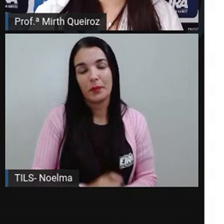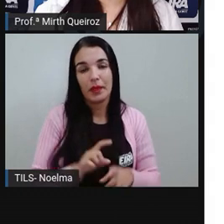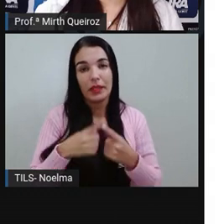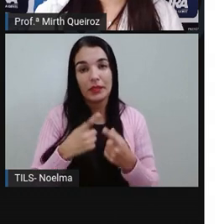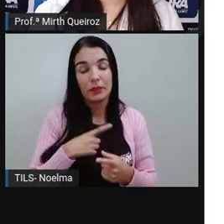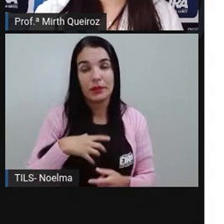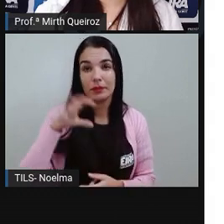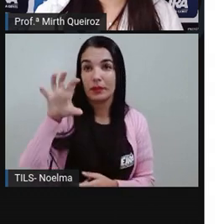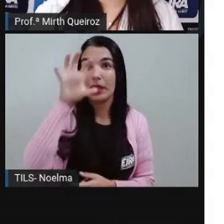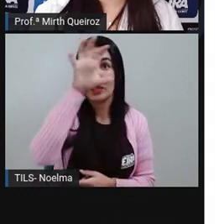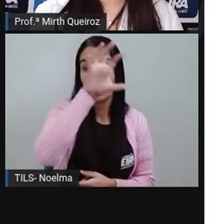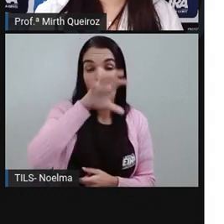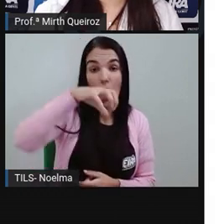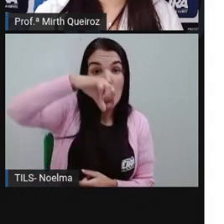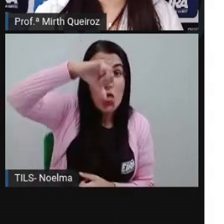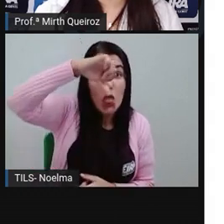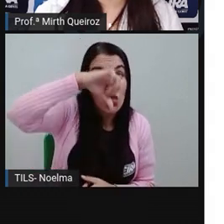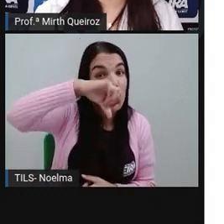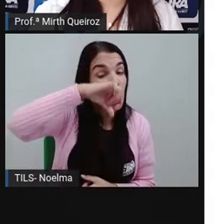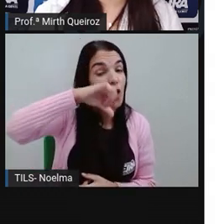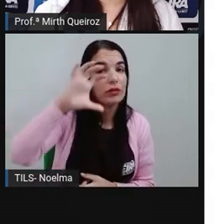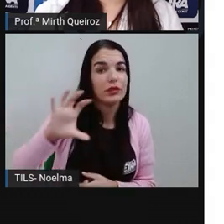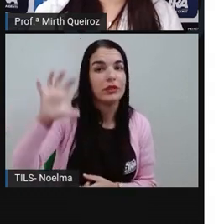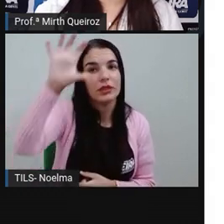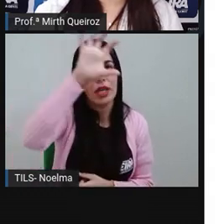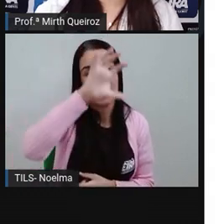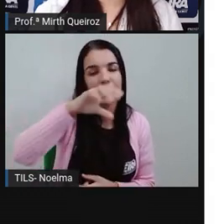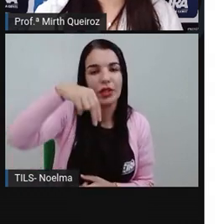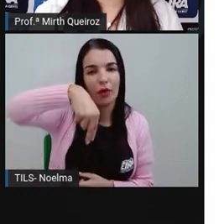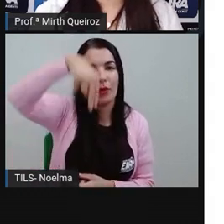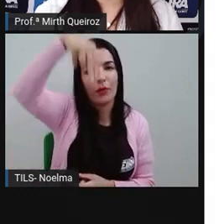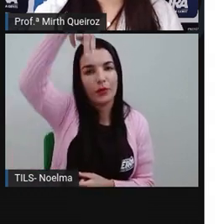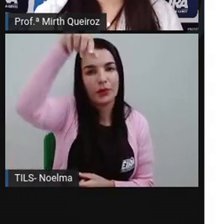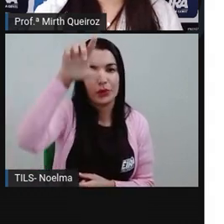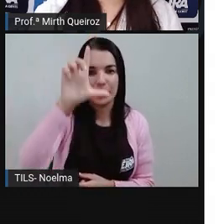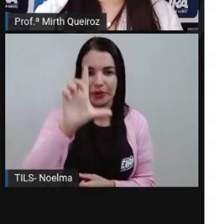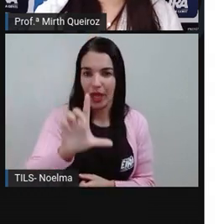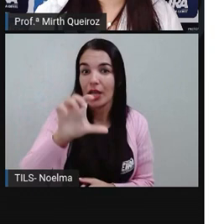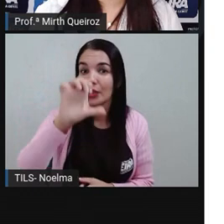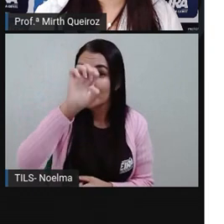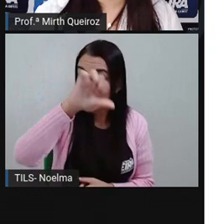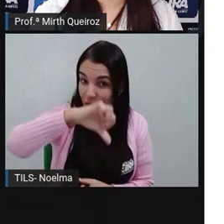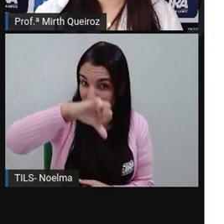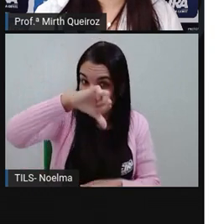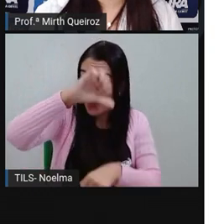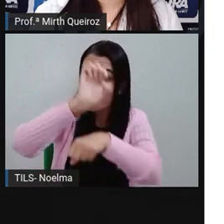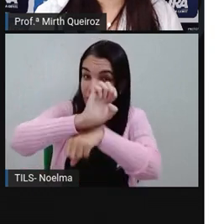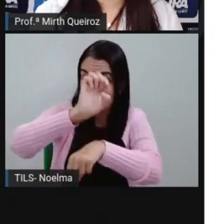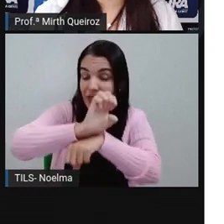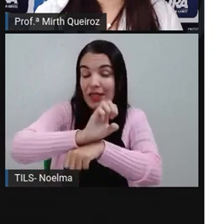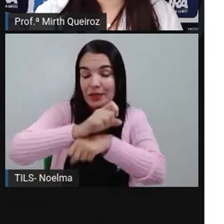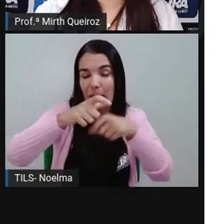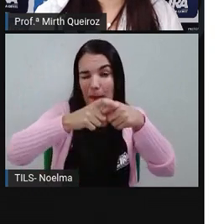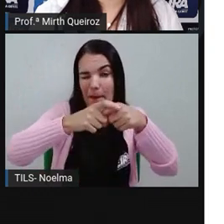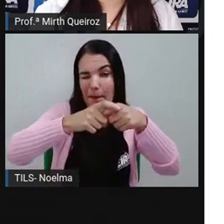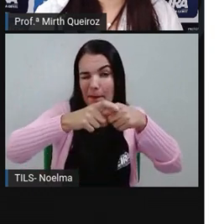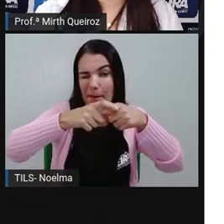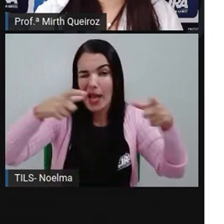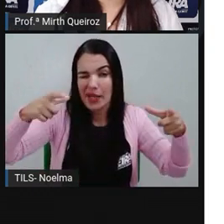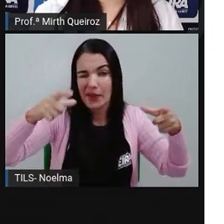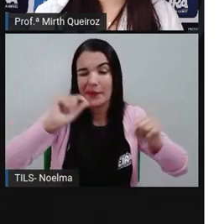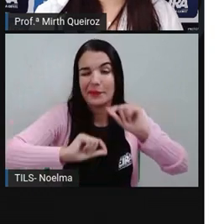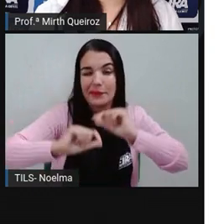Esses são os nove estados aí da região nordeste. Como eu disse para vocês, essas